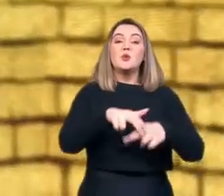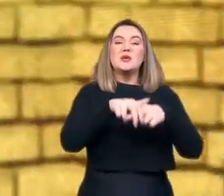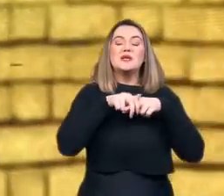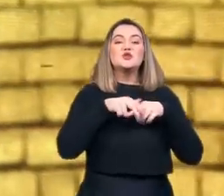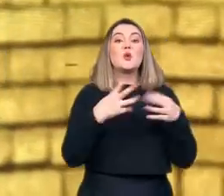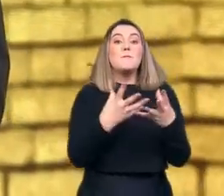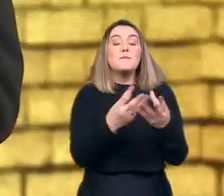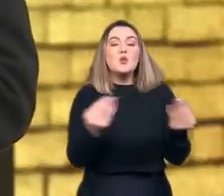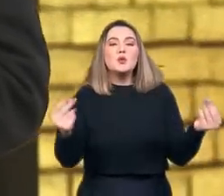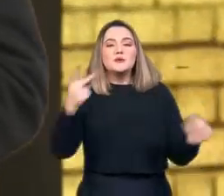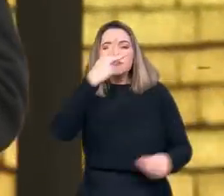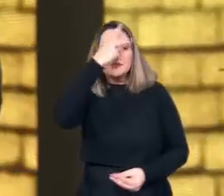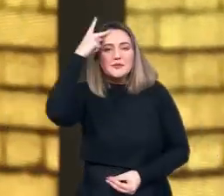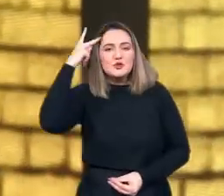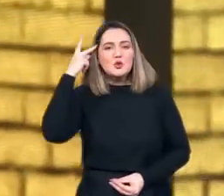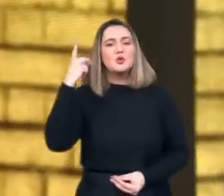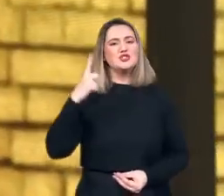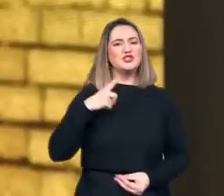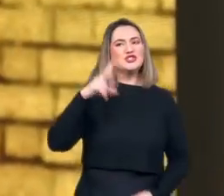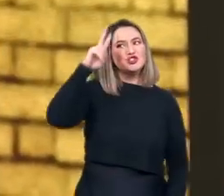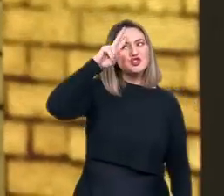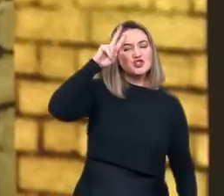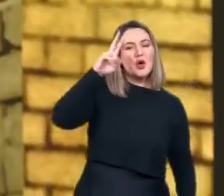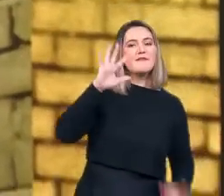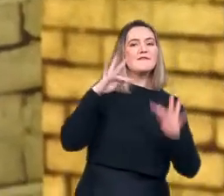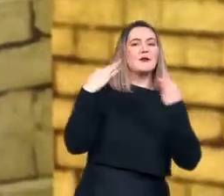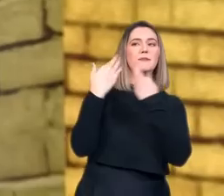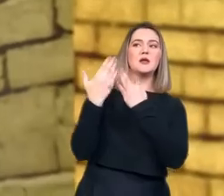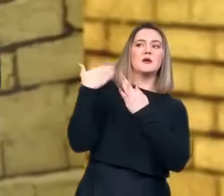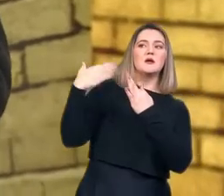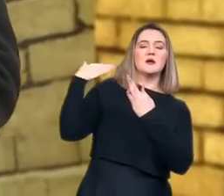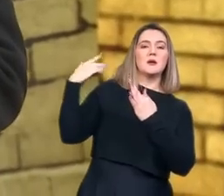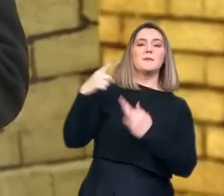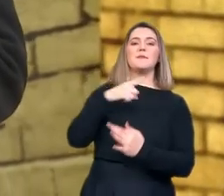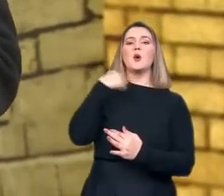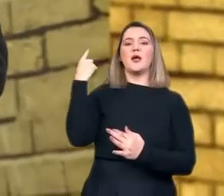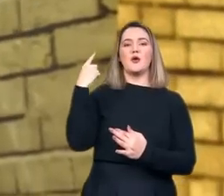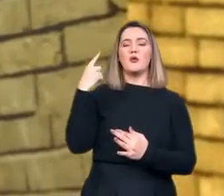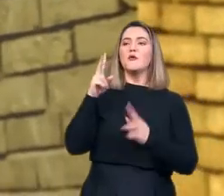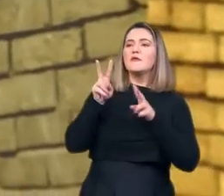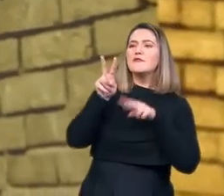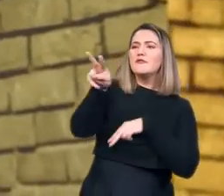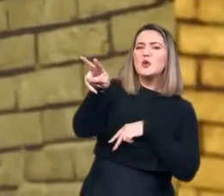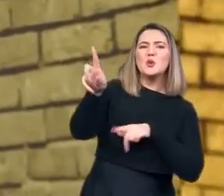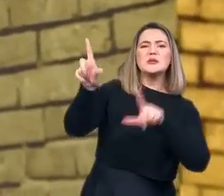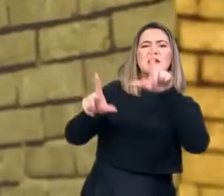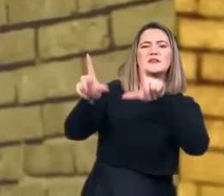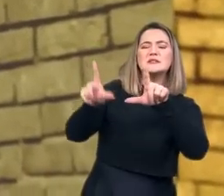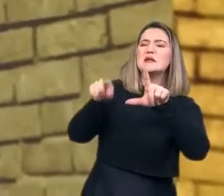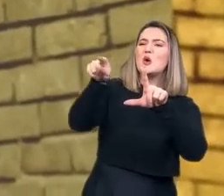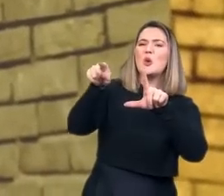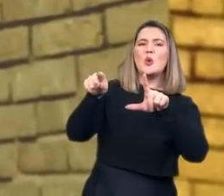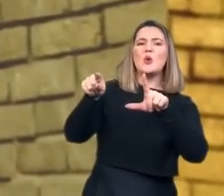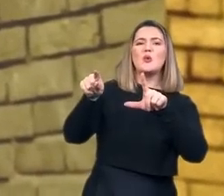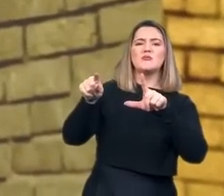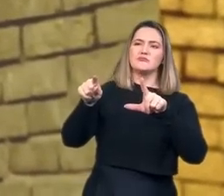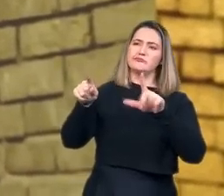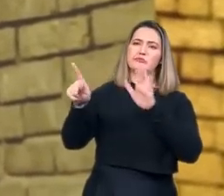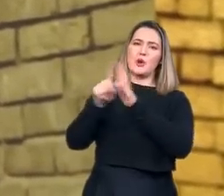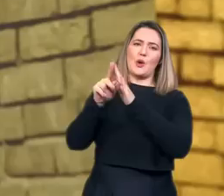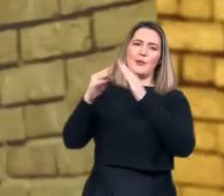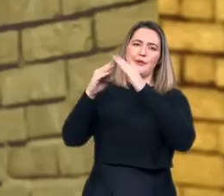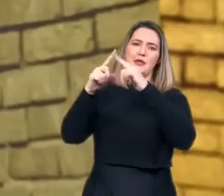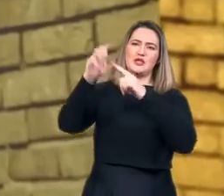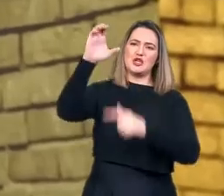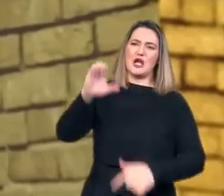o aviso do Vaticano foi, no mínimo, desumano, insensível e cruel. Principalmente, ao afirmar que o evento não foi